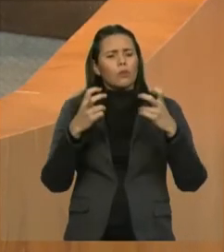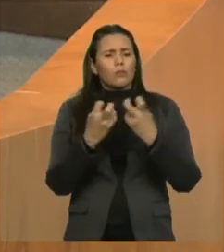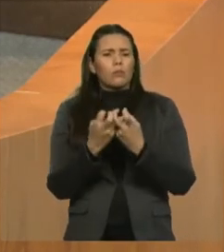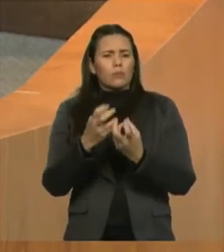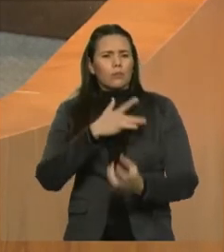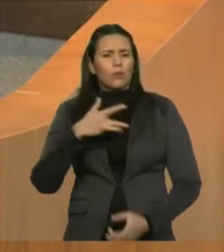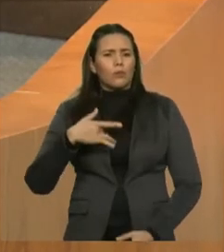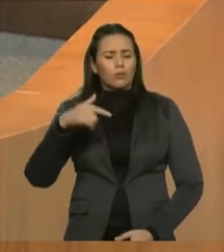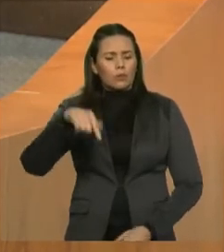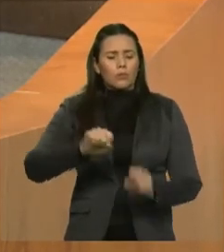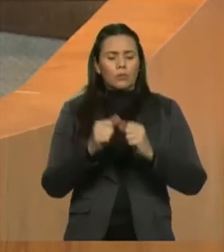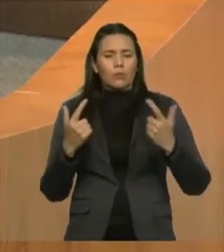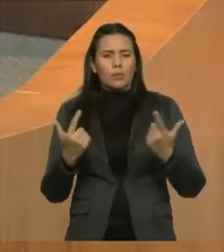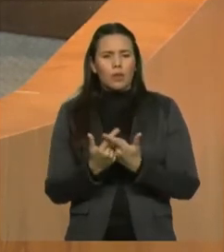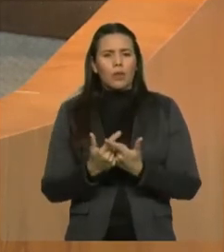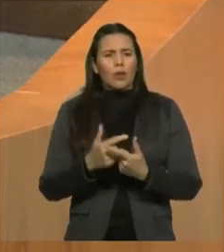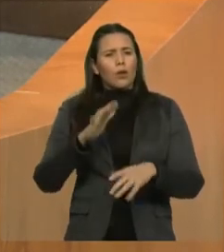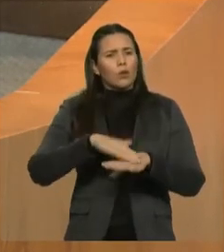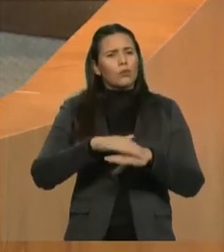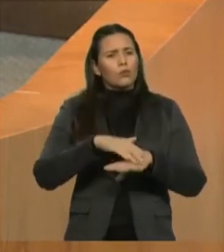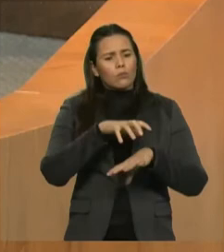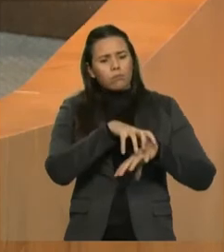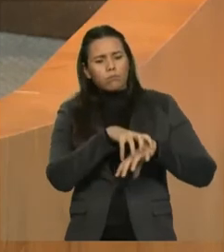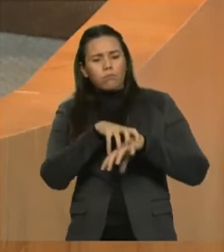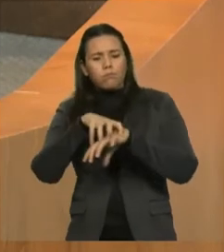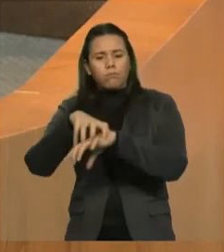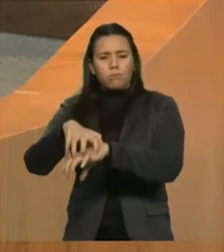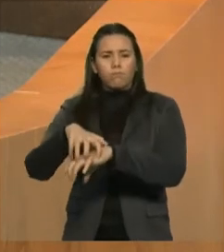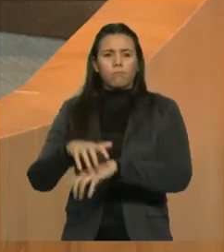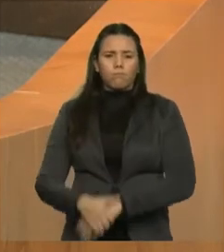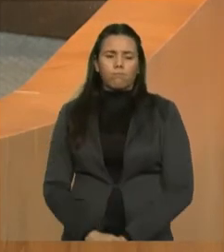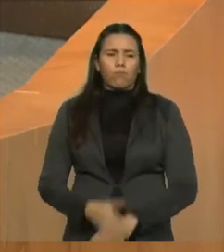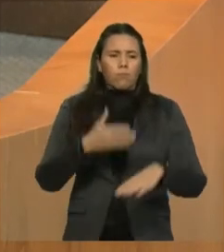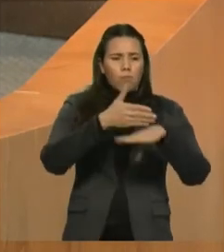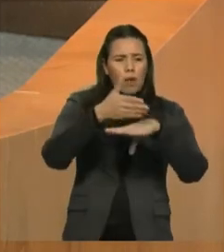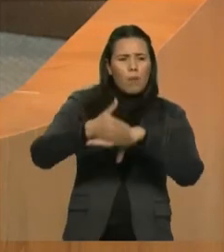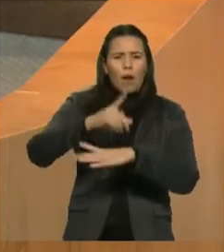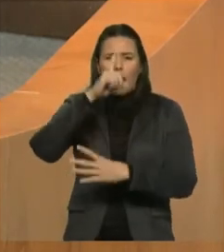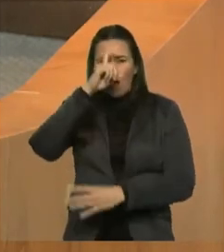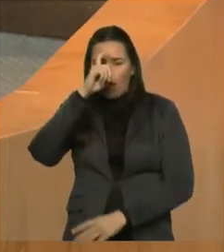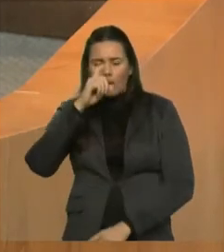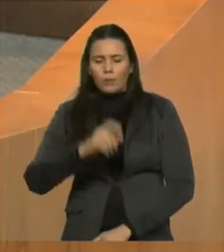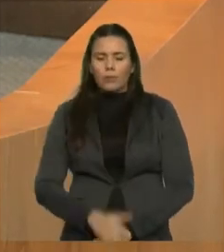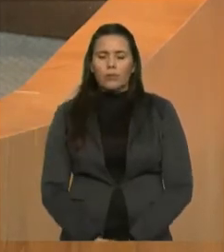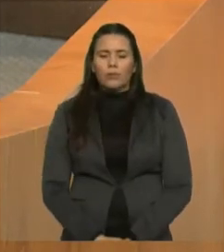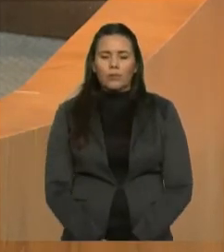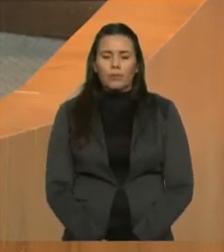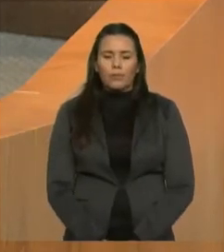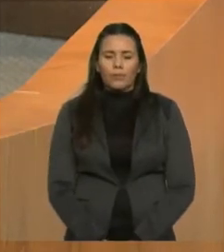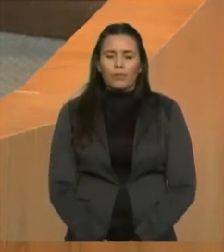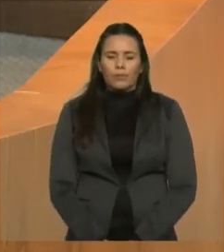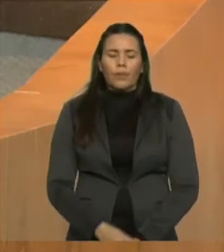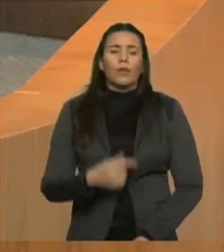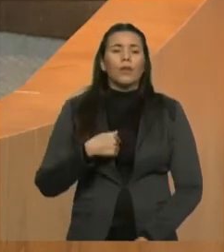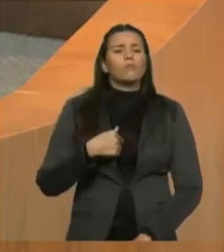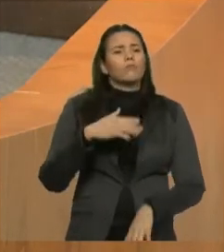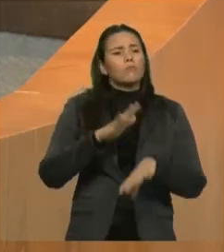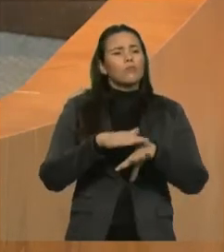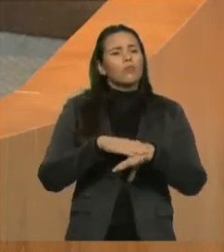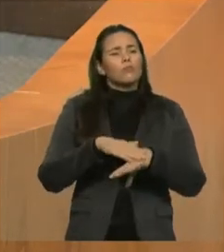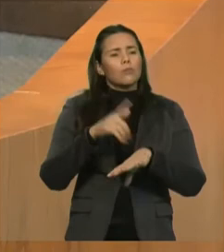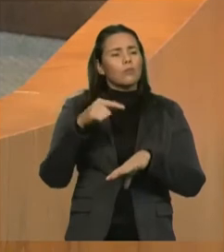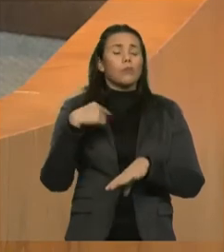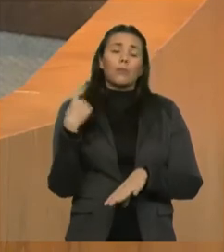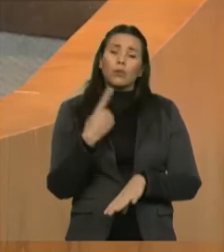Legislativa, temos várias denúncias de vários hospitais, e eu convido para fazer duas visitas, duas